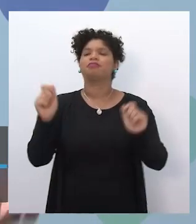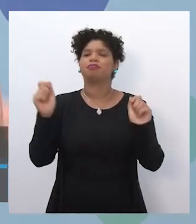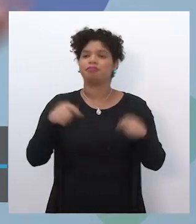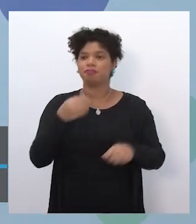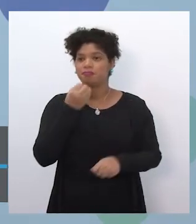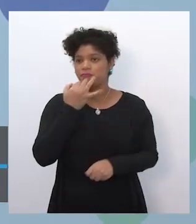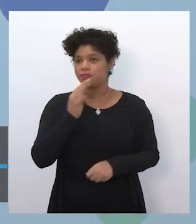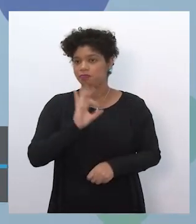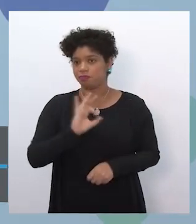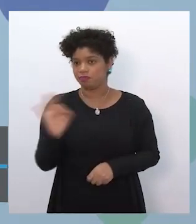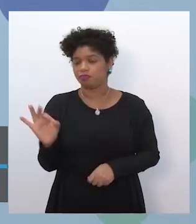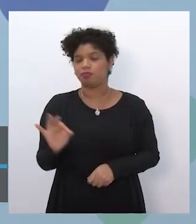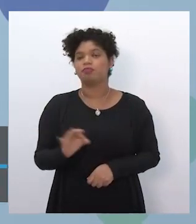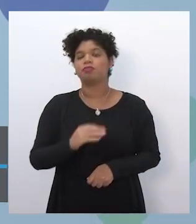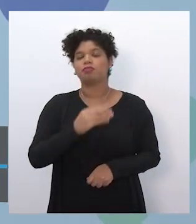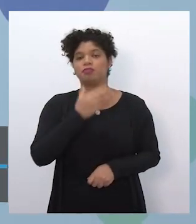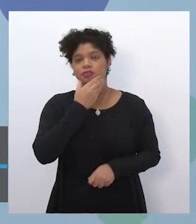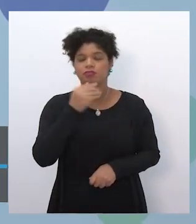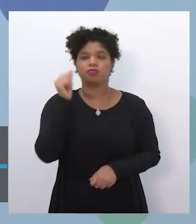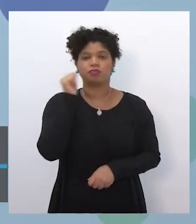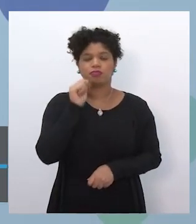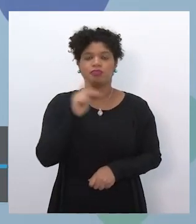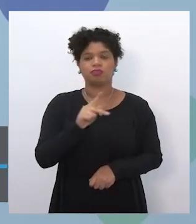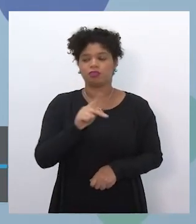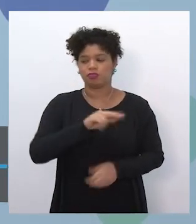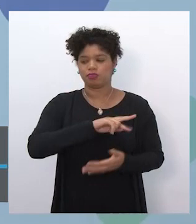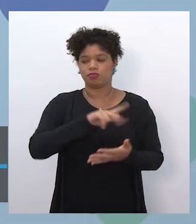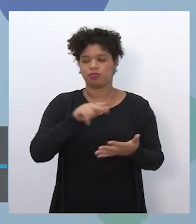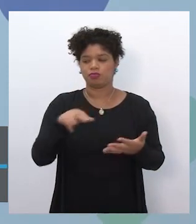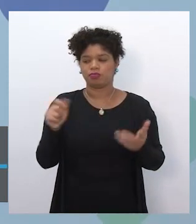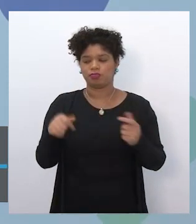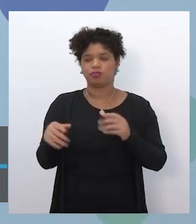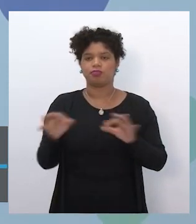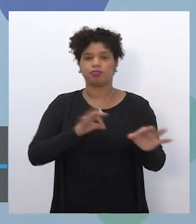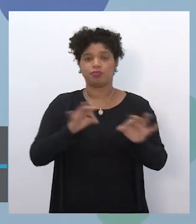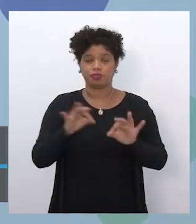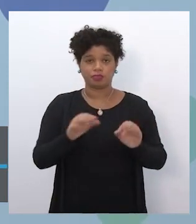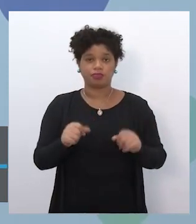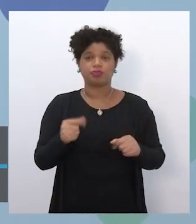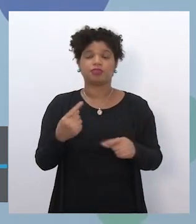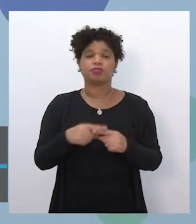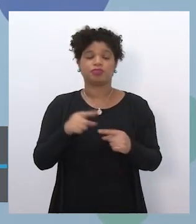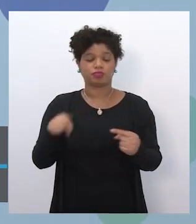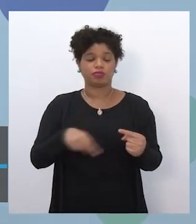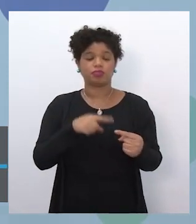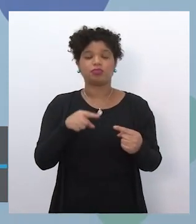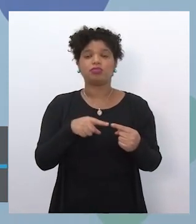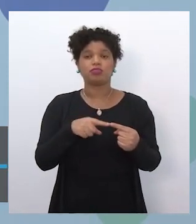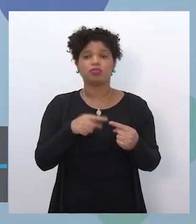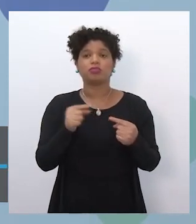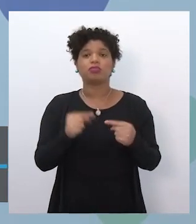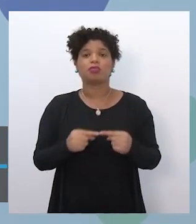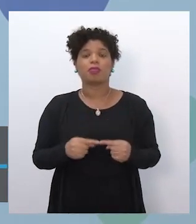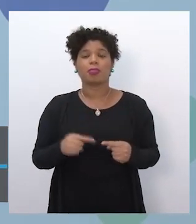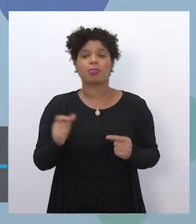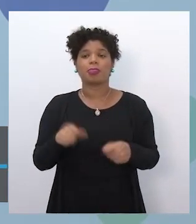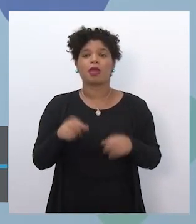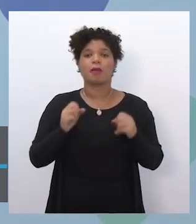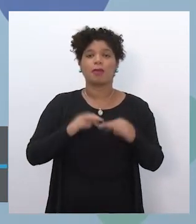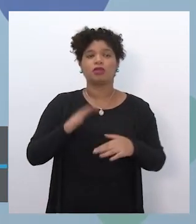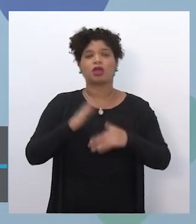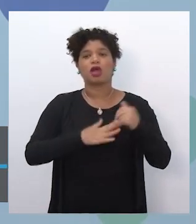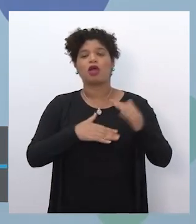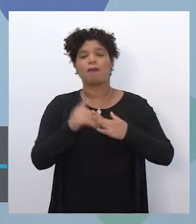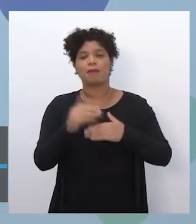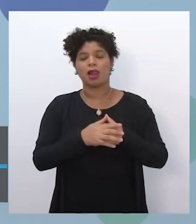curriculares orientando os nossos grupos porque as missões elas têm esse caráter de mobilizar habilidades